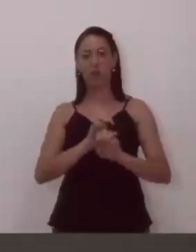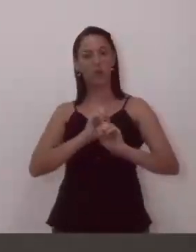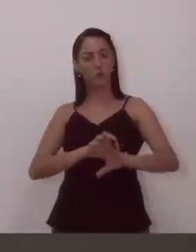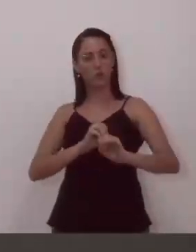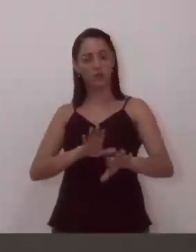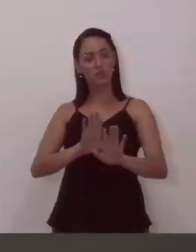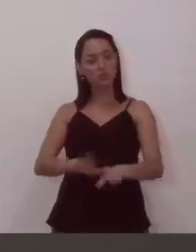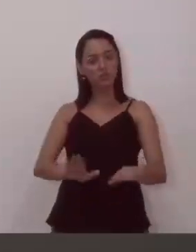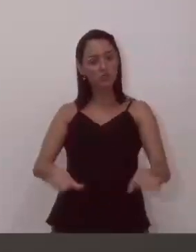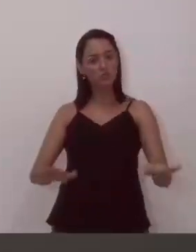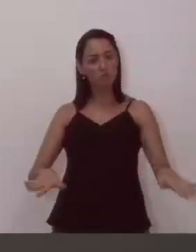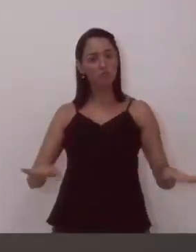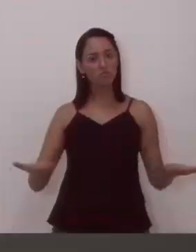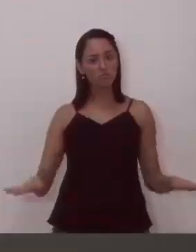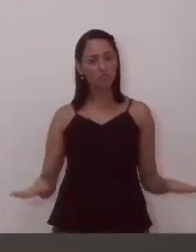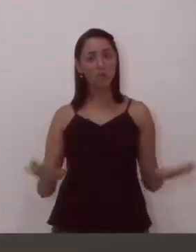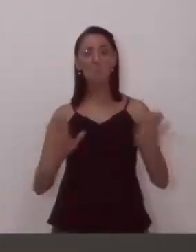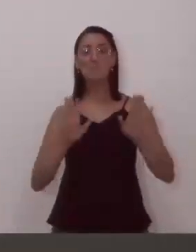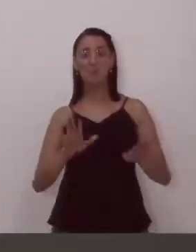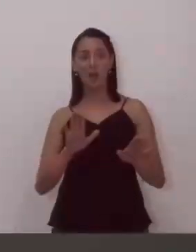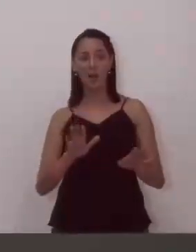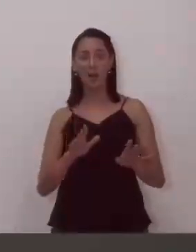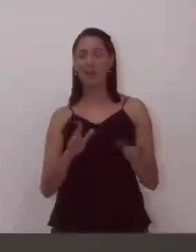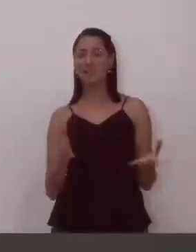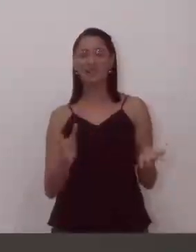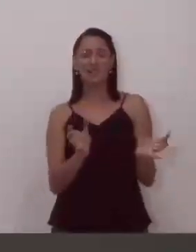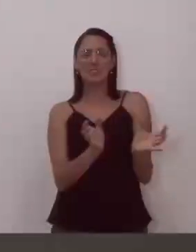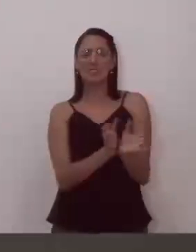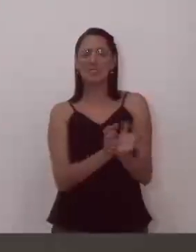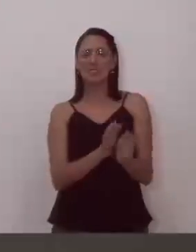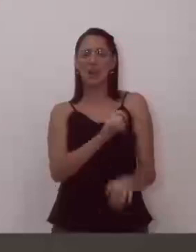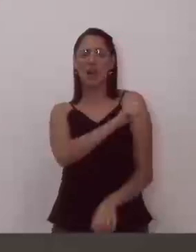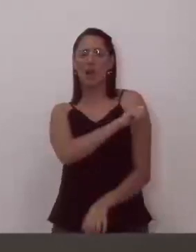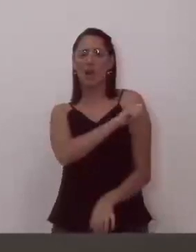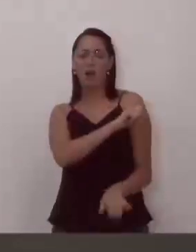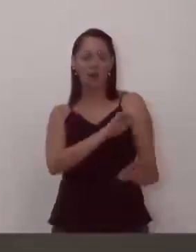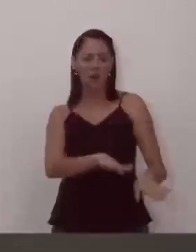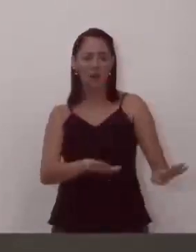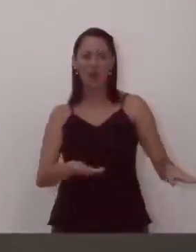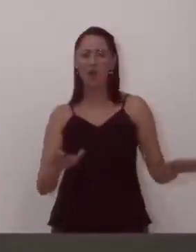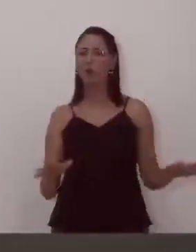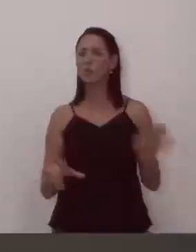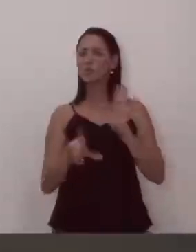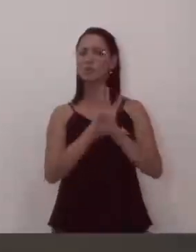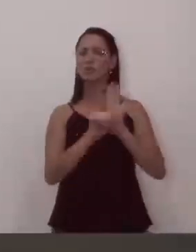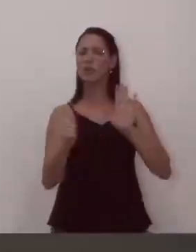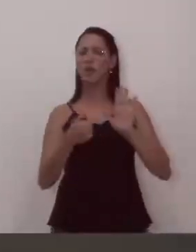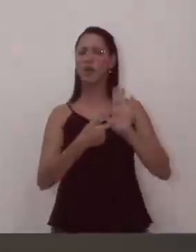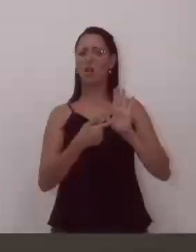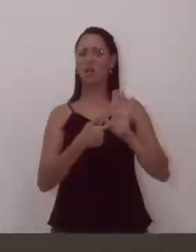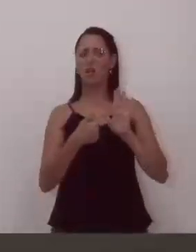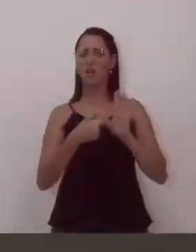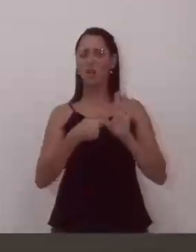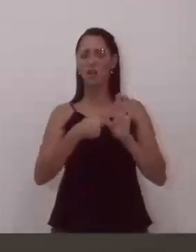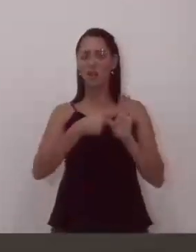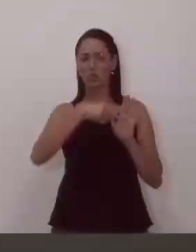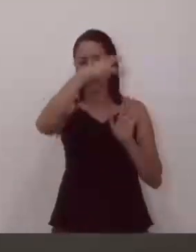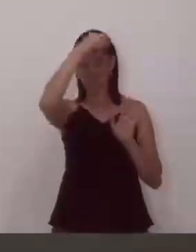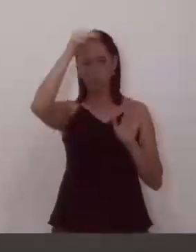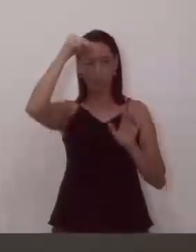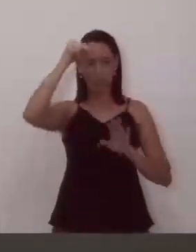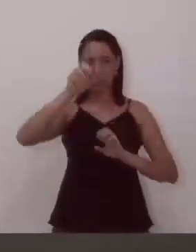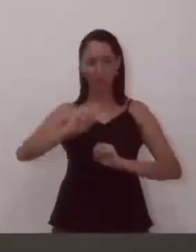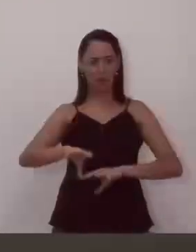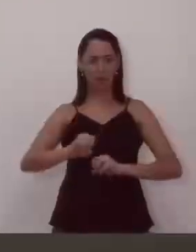com uma carga maior de alunos do que o que é previsto no plano municipal de educação.